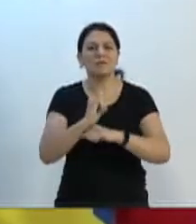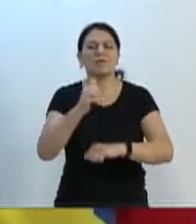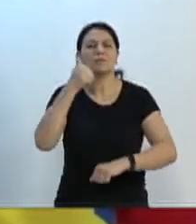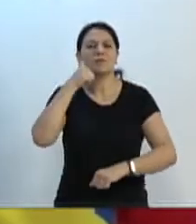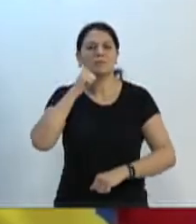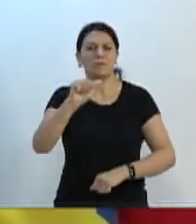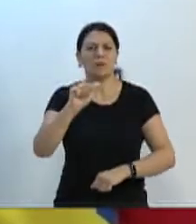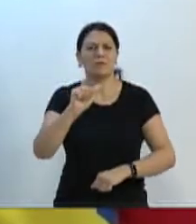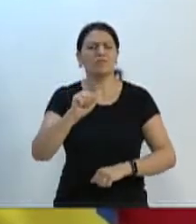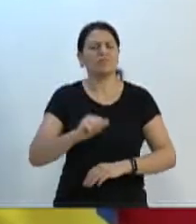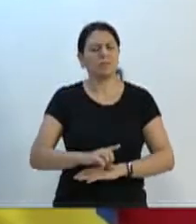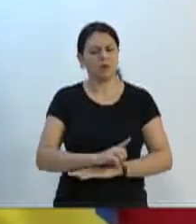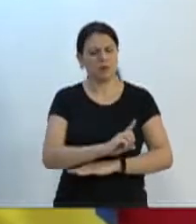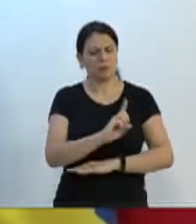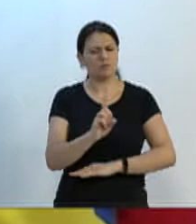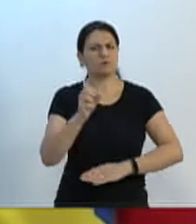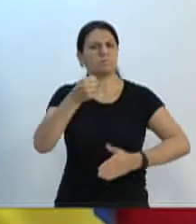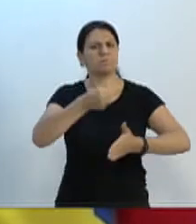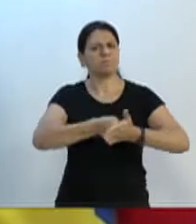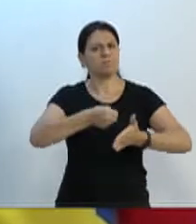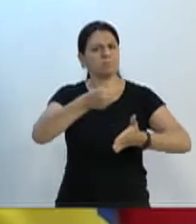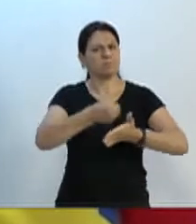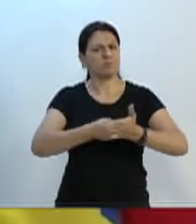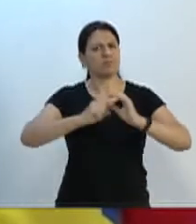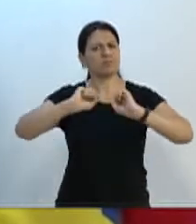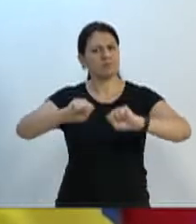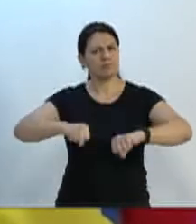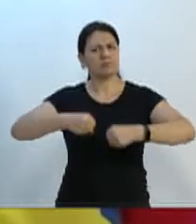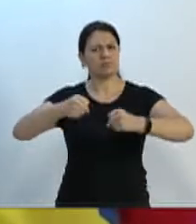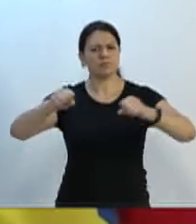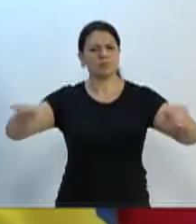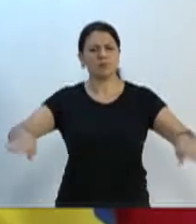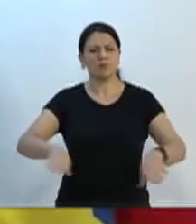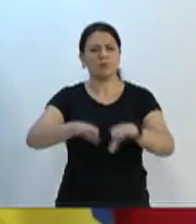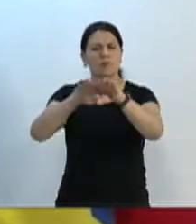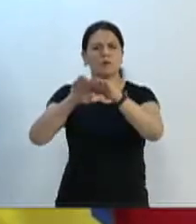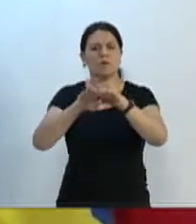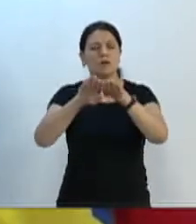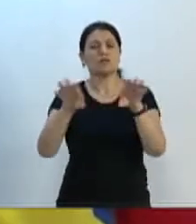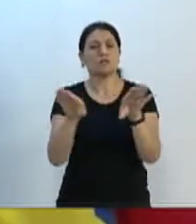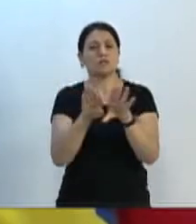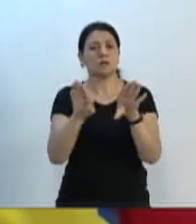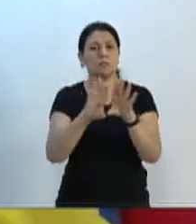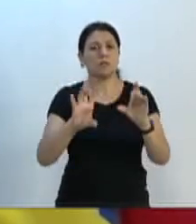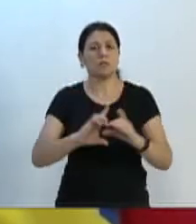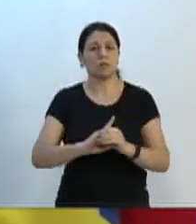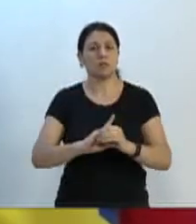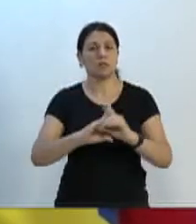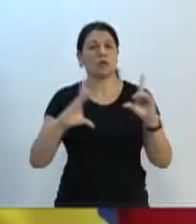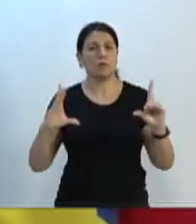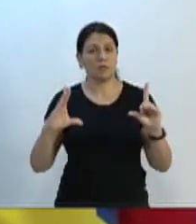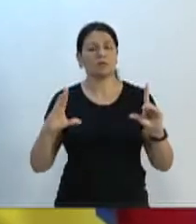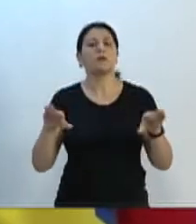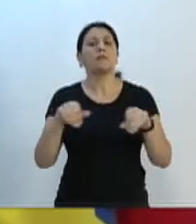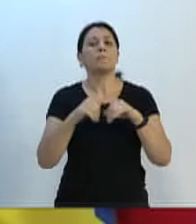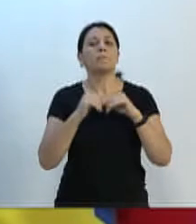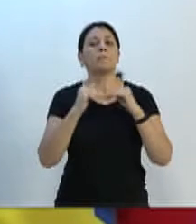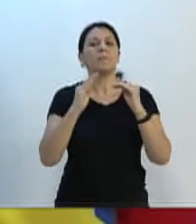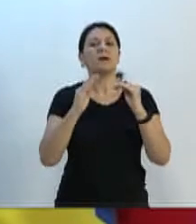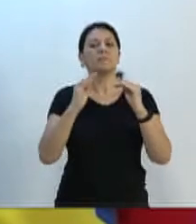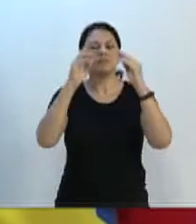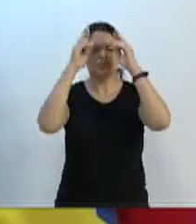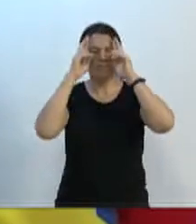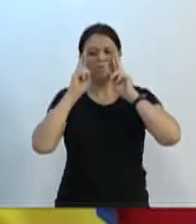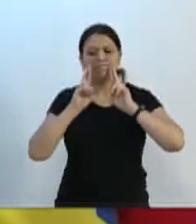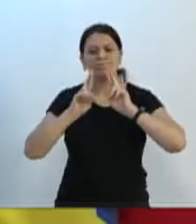em defesa da igualdade, da democracia e por mais respeito e menos violência.